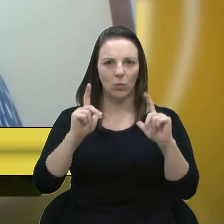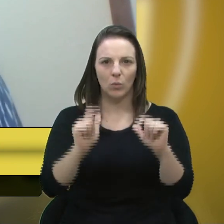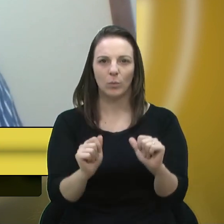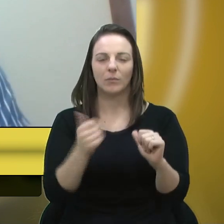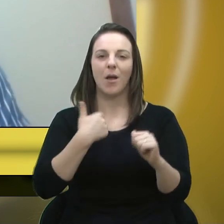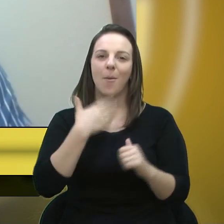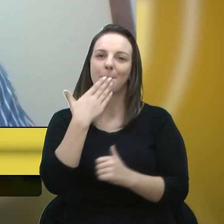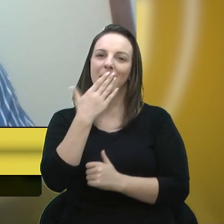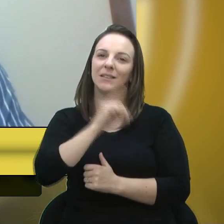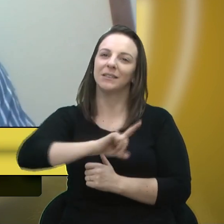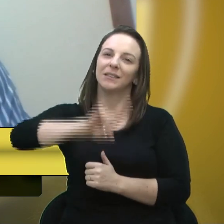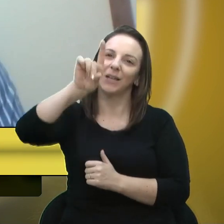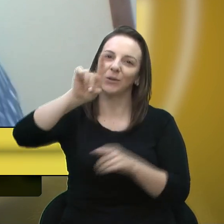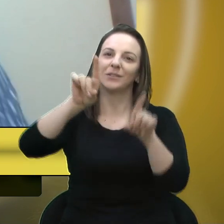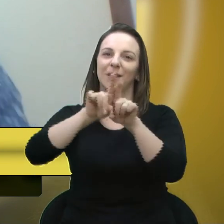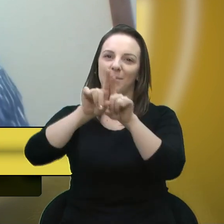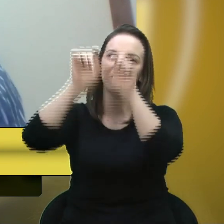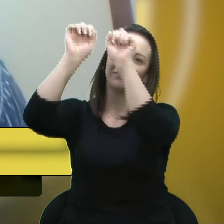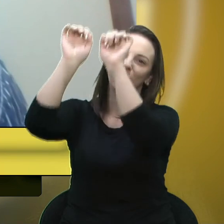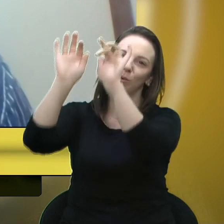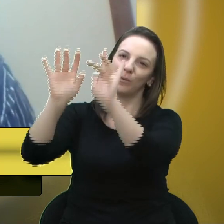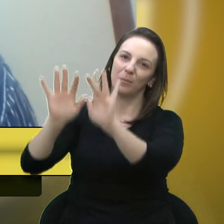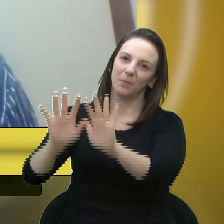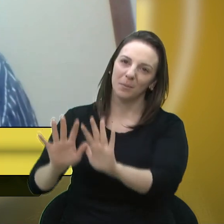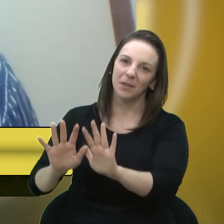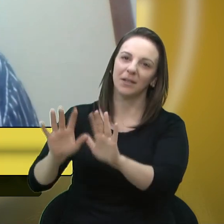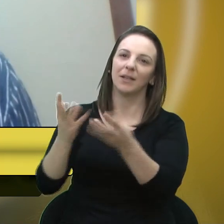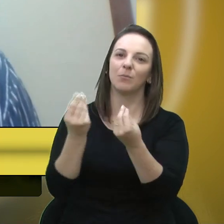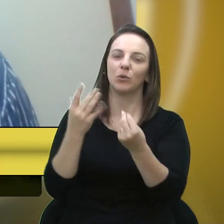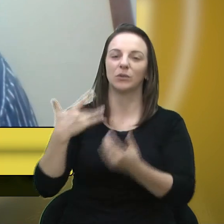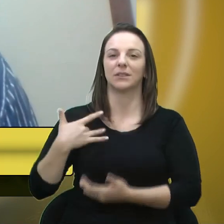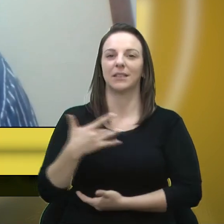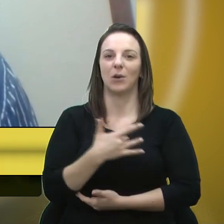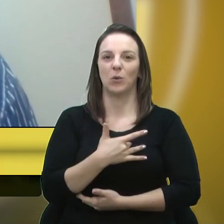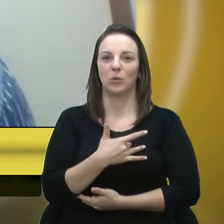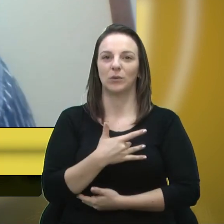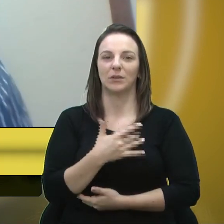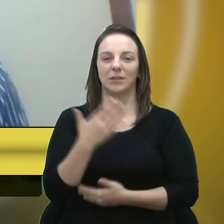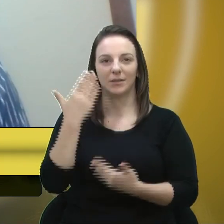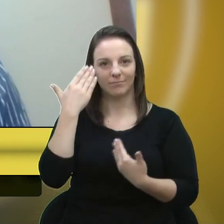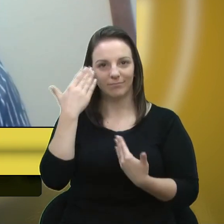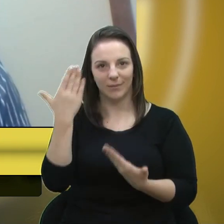também te ilumine, e que sempre te dê muita saúde. Era isso, senhor presidente.